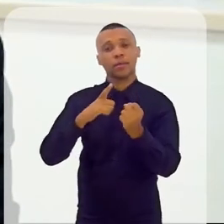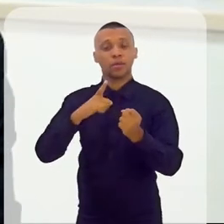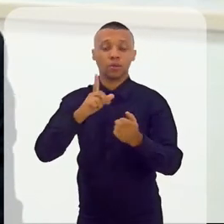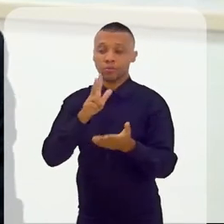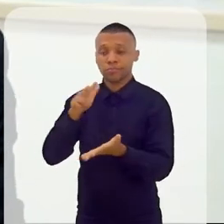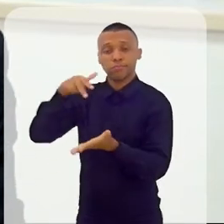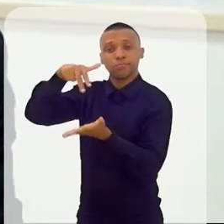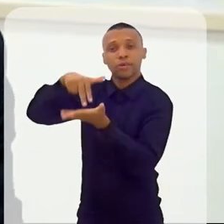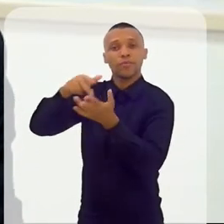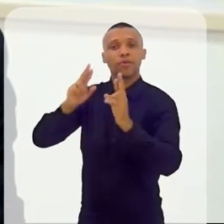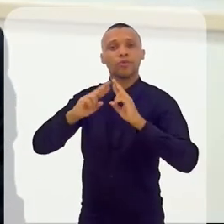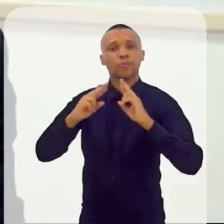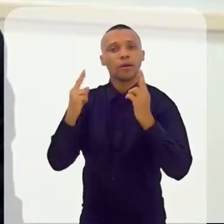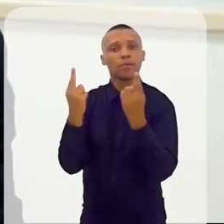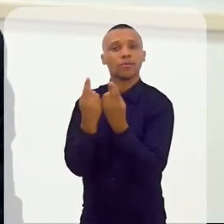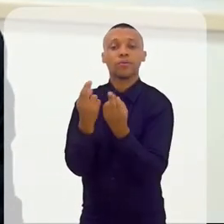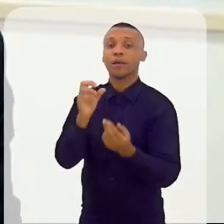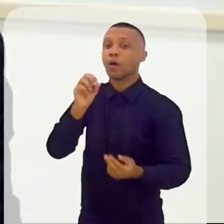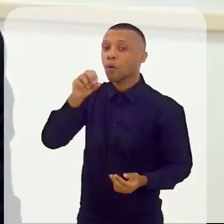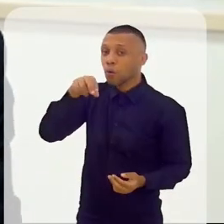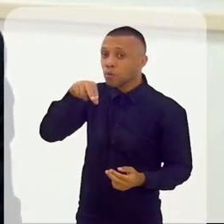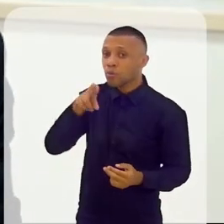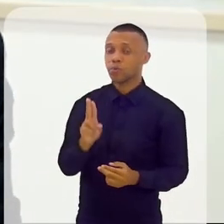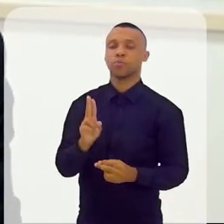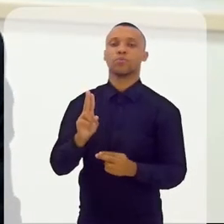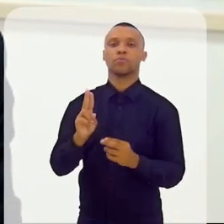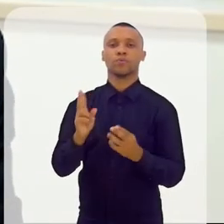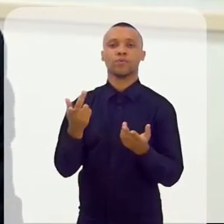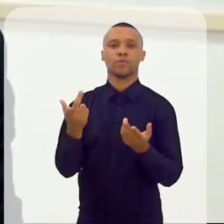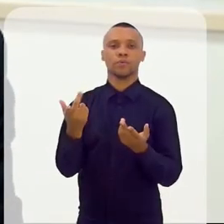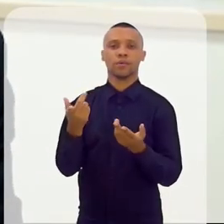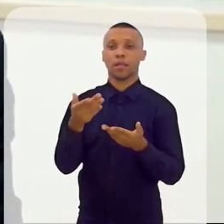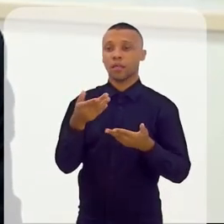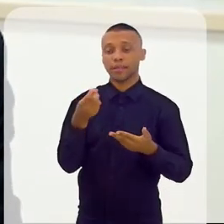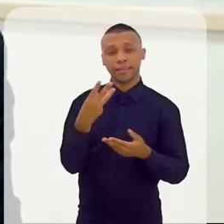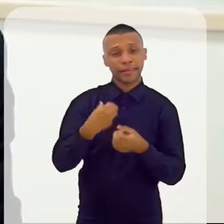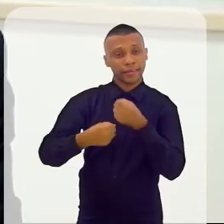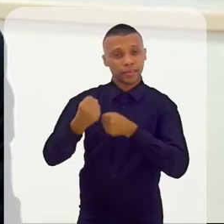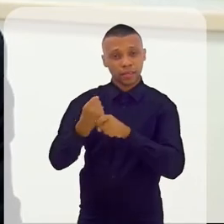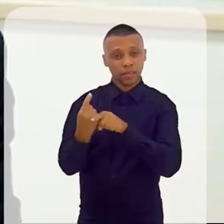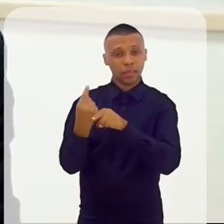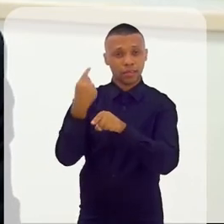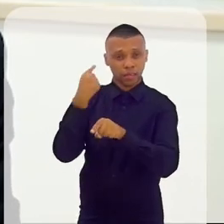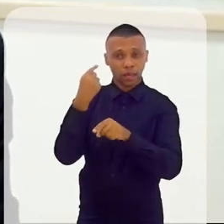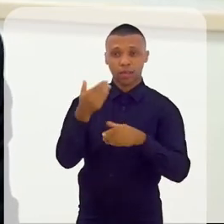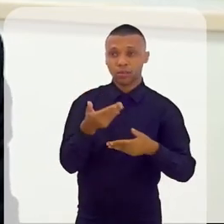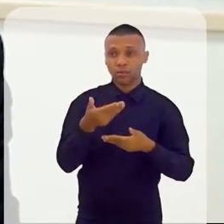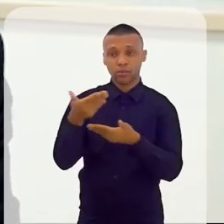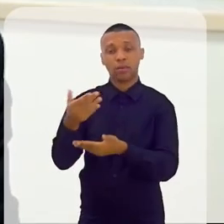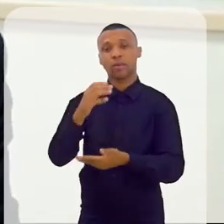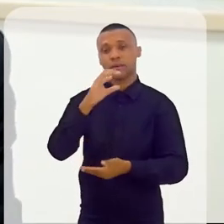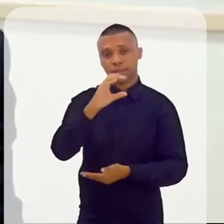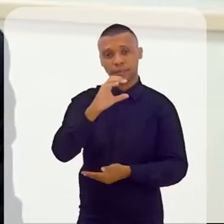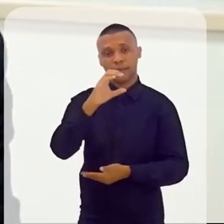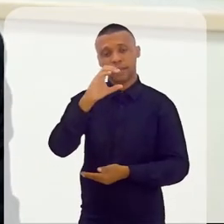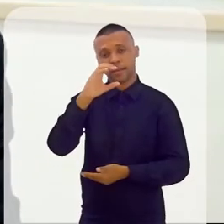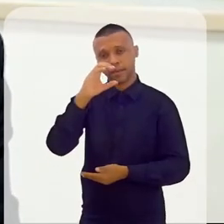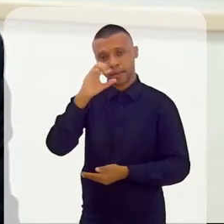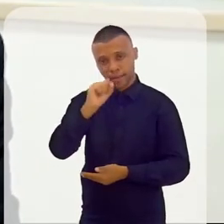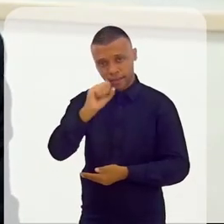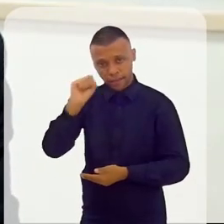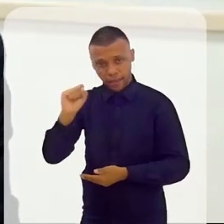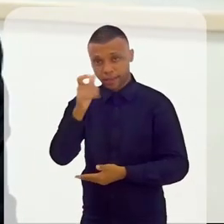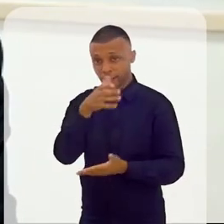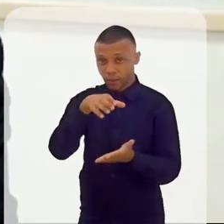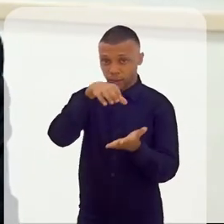numa reunião da ONU, uns três anos atrás, a convite deles, o CSS, foi convidado. CSS é